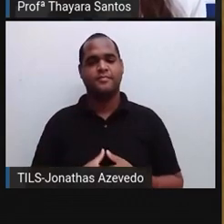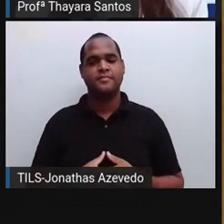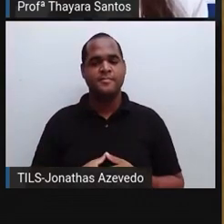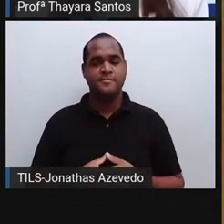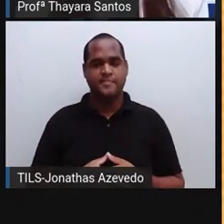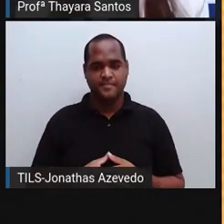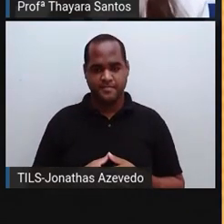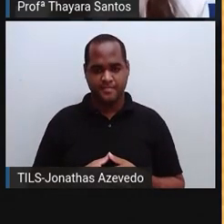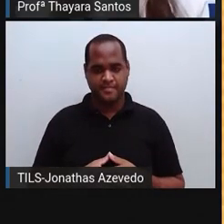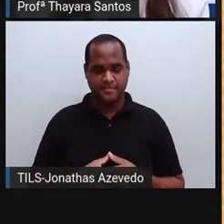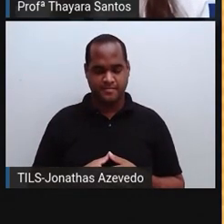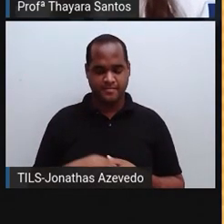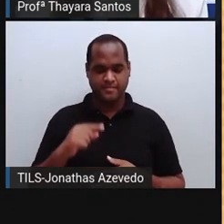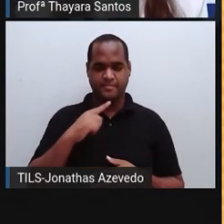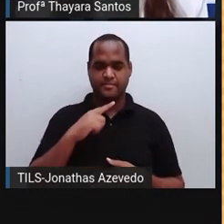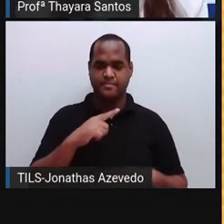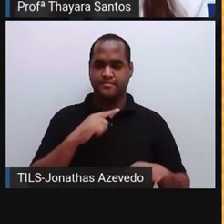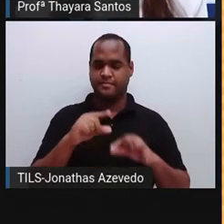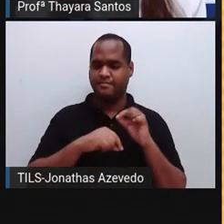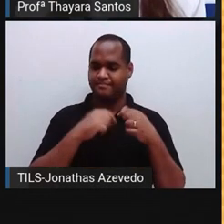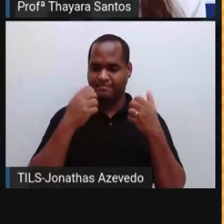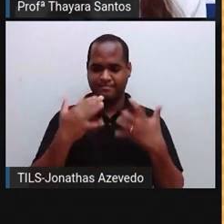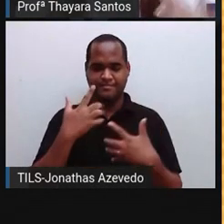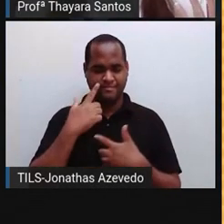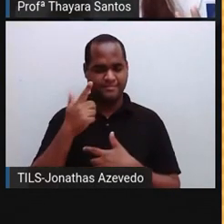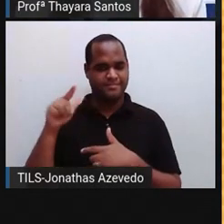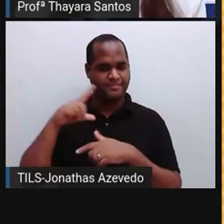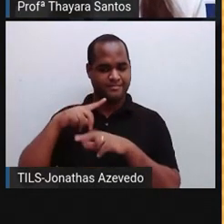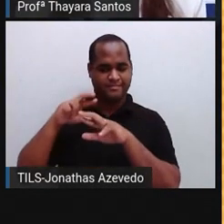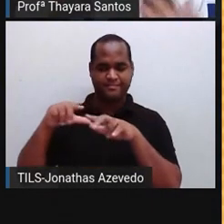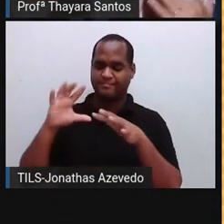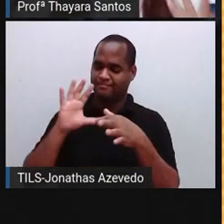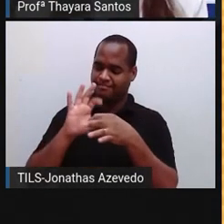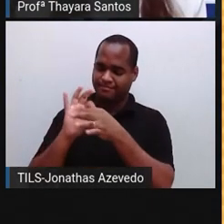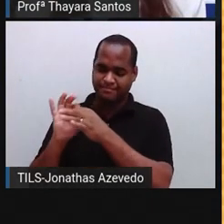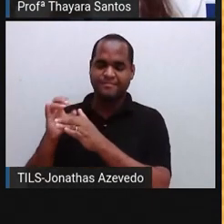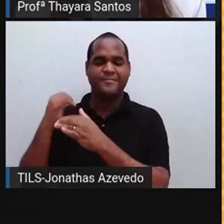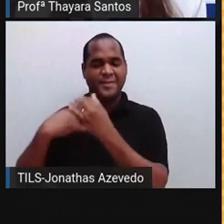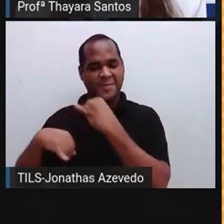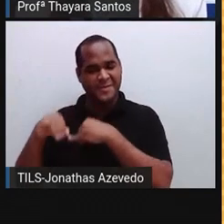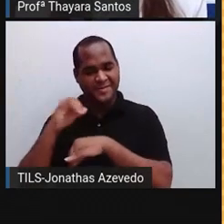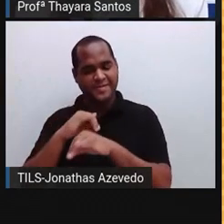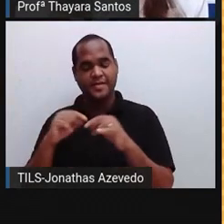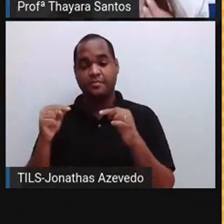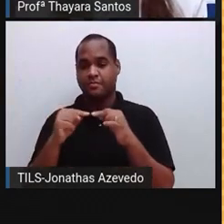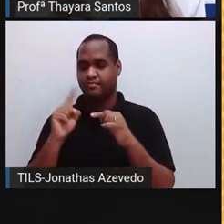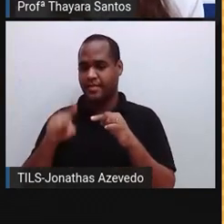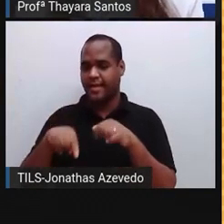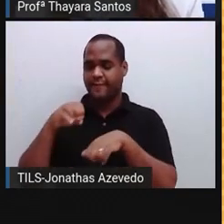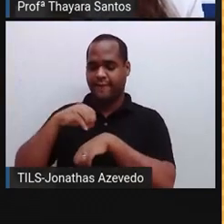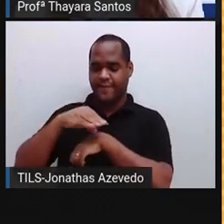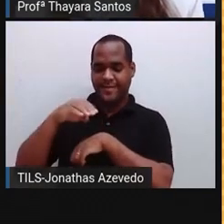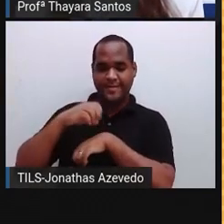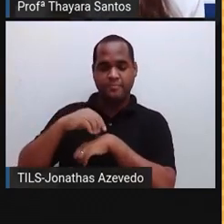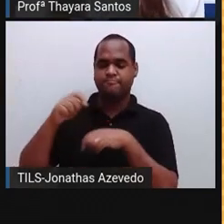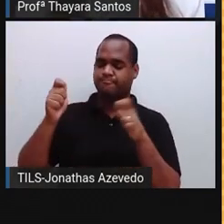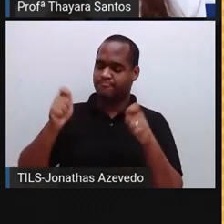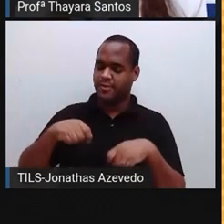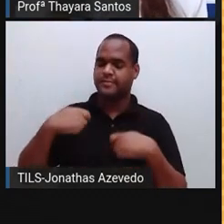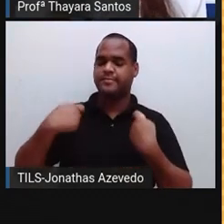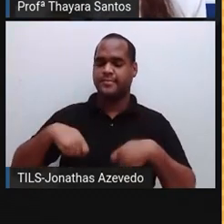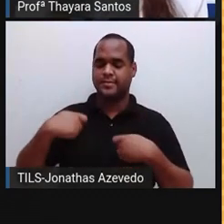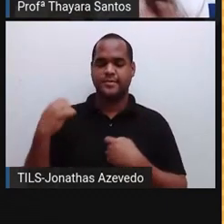E esses neurotransmissores, que são esses mensageiros químicos que vão carregar essa informação que precisa ser passada,